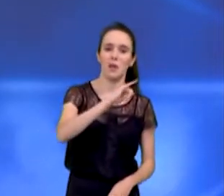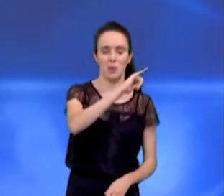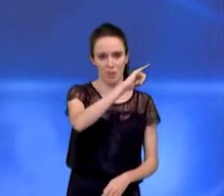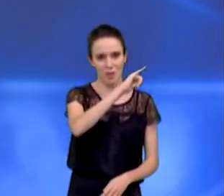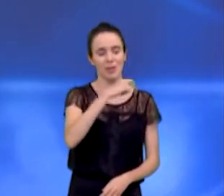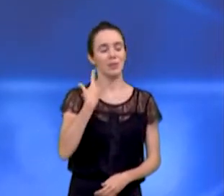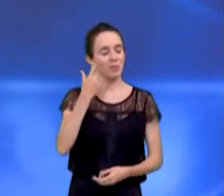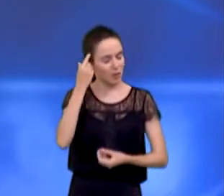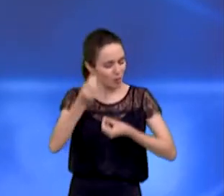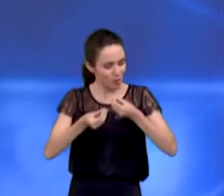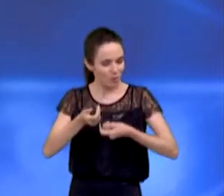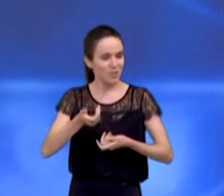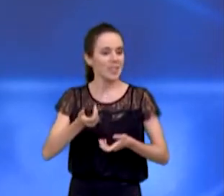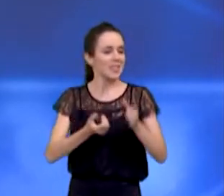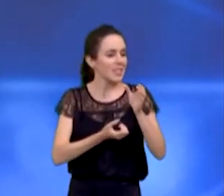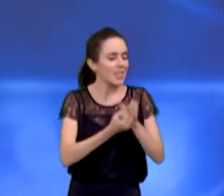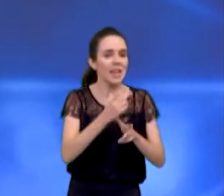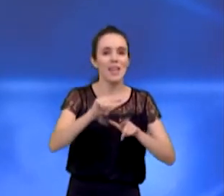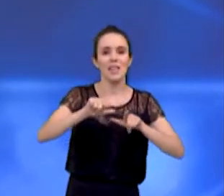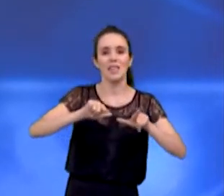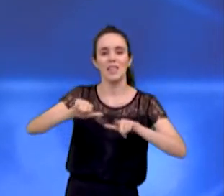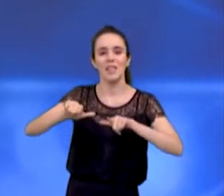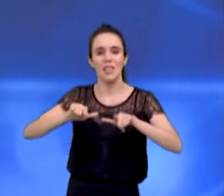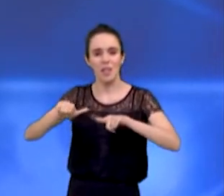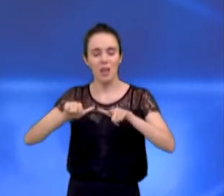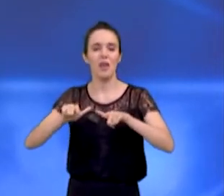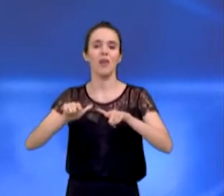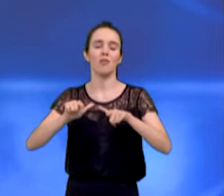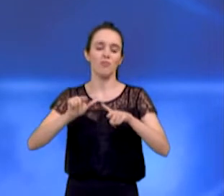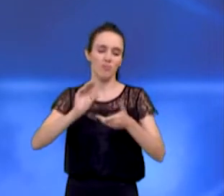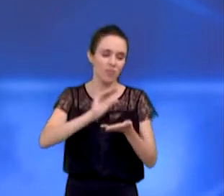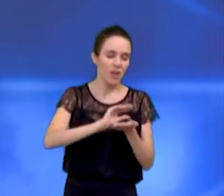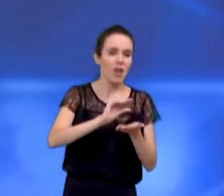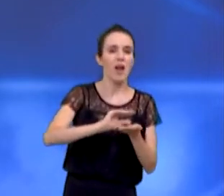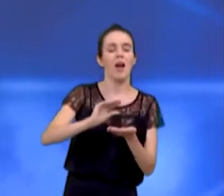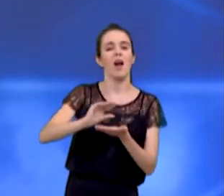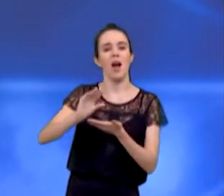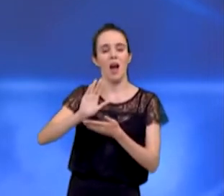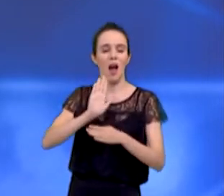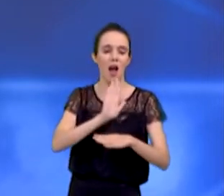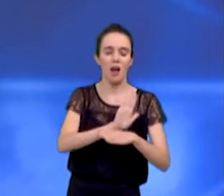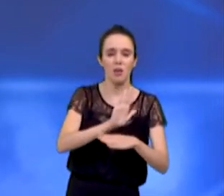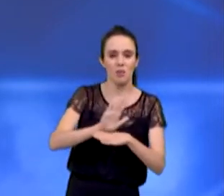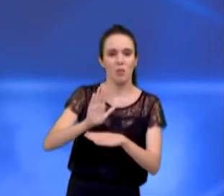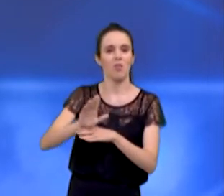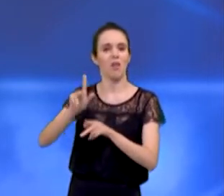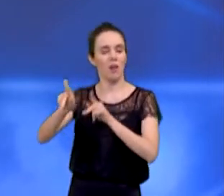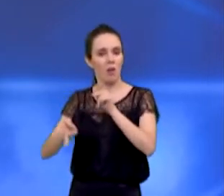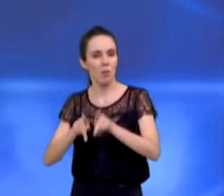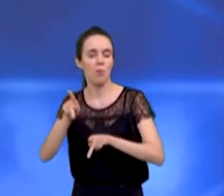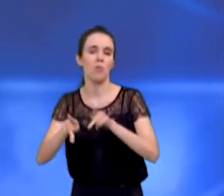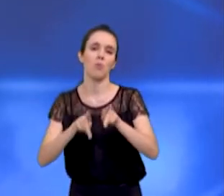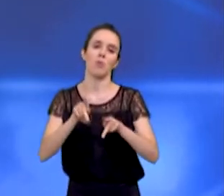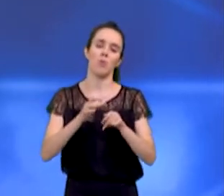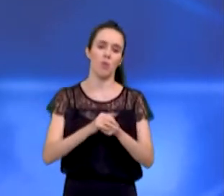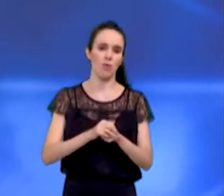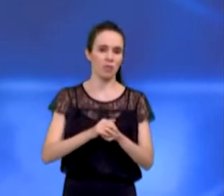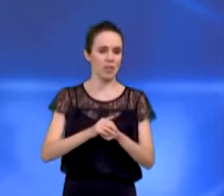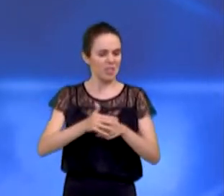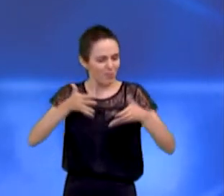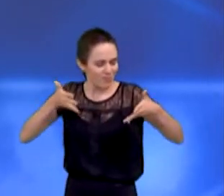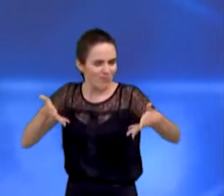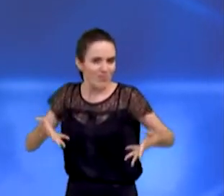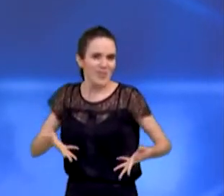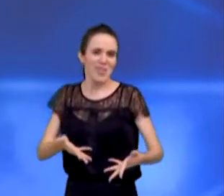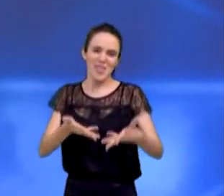fazer política de geração de emprego na cidade, fazer o auxílio necessário para as categorias afetadas por essa crise, fazer incentivos